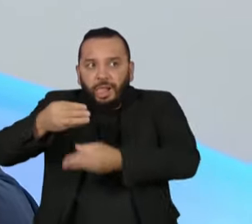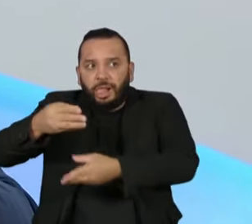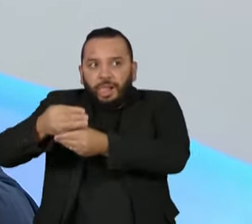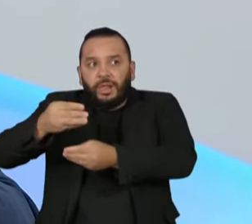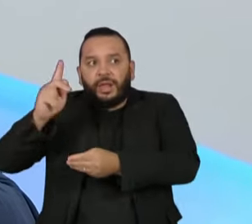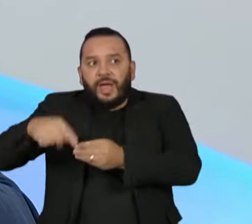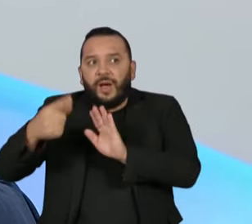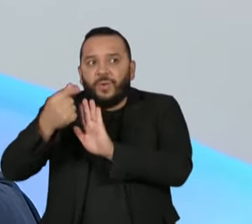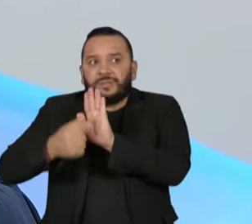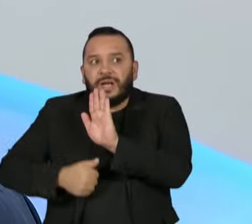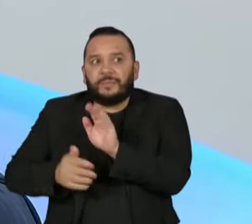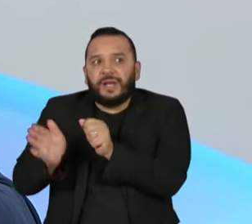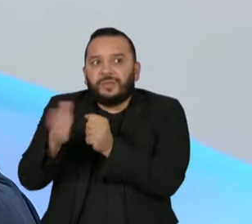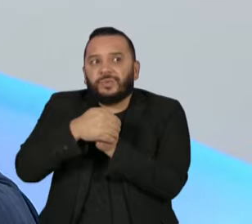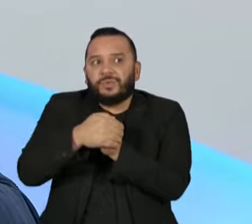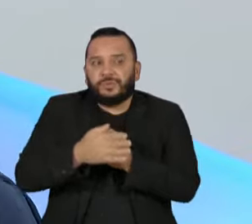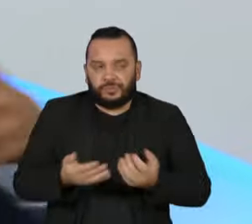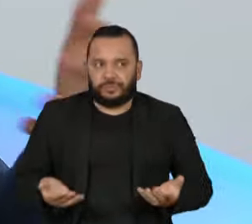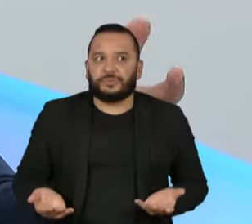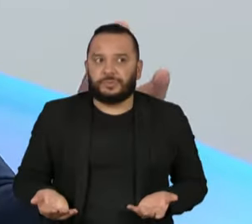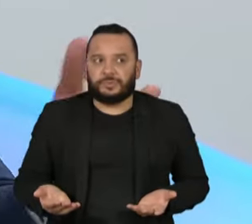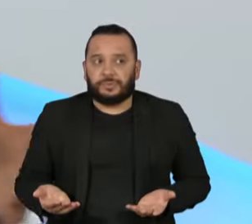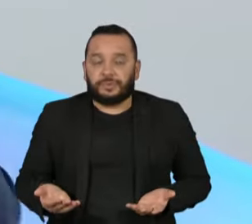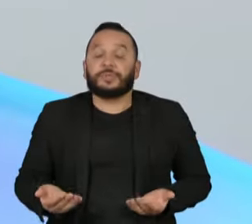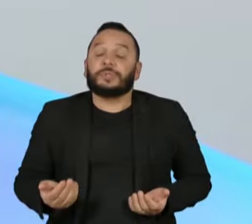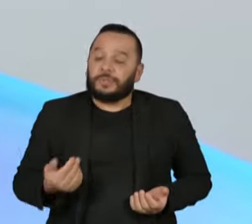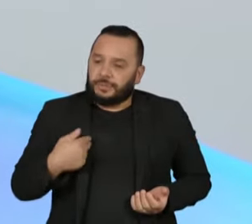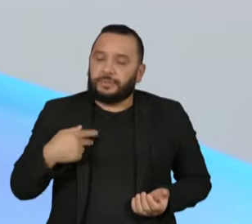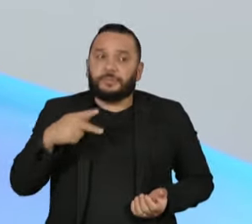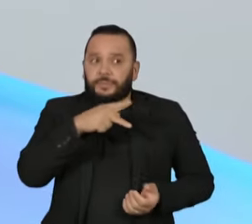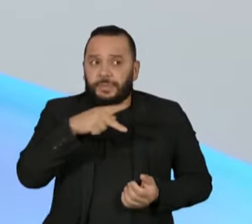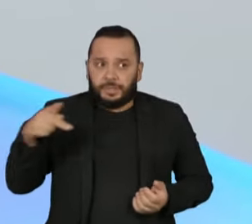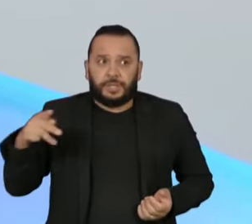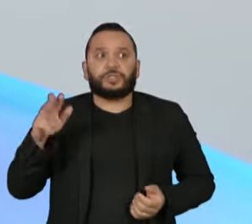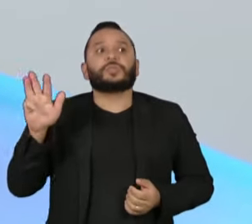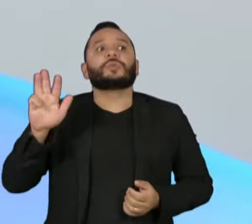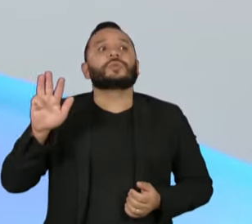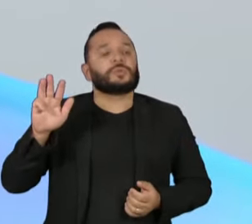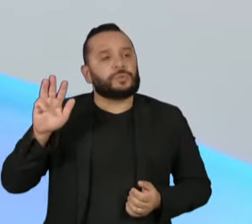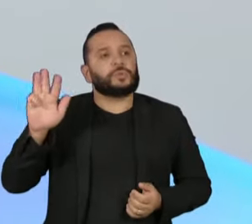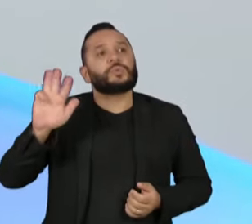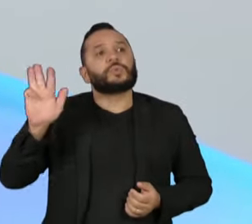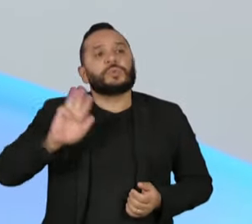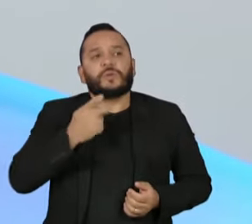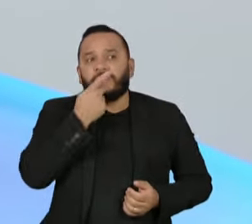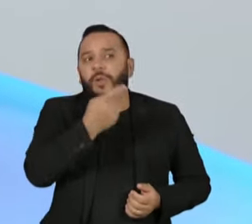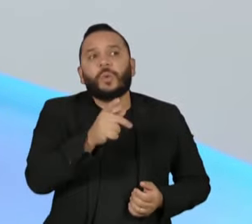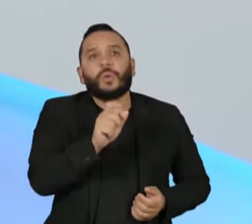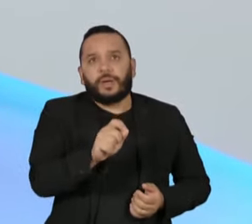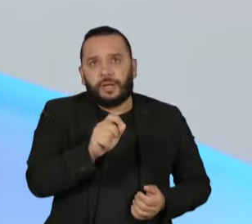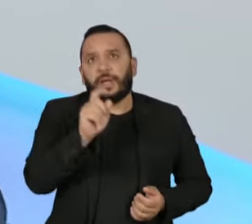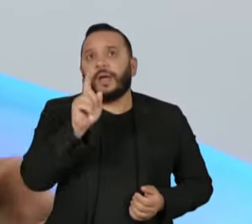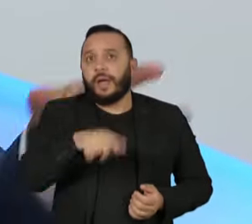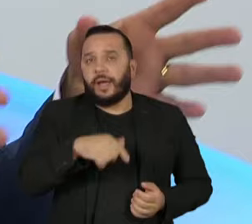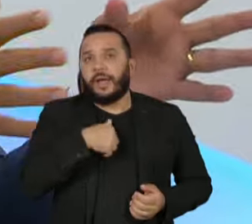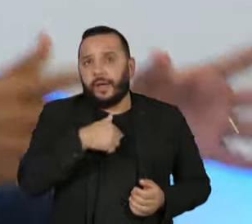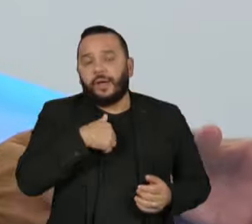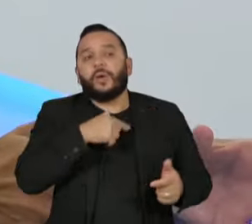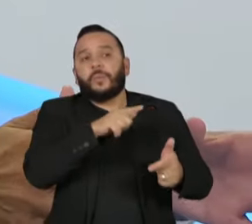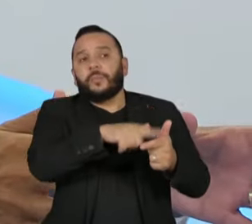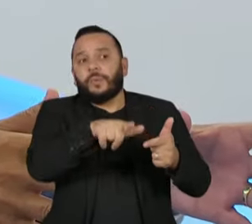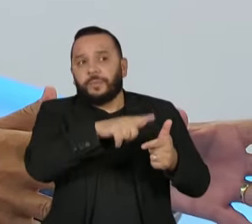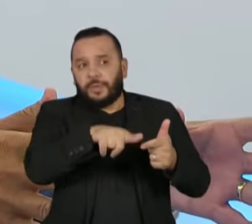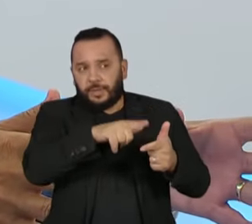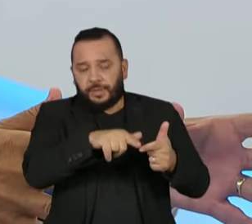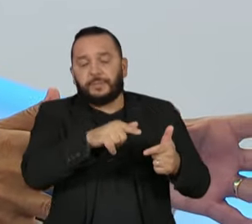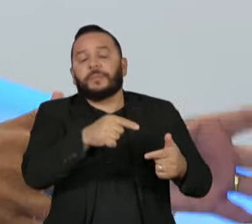E o que é o presidente disse publicamente e nas visitas que fez? É um problema político, é